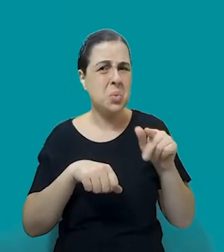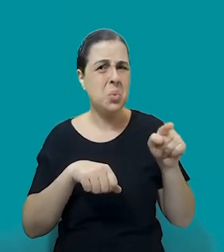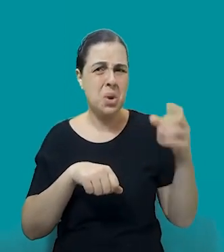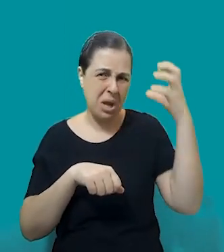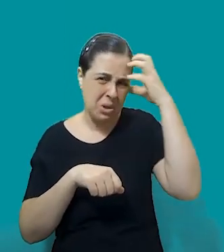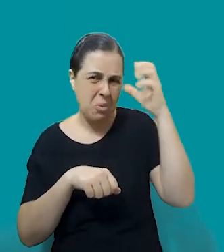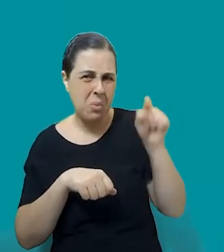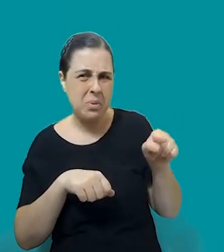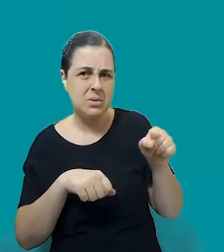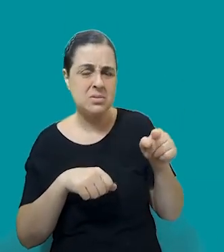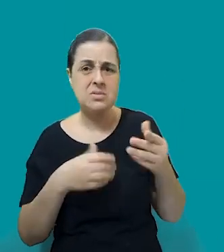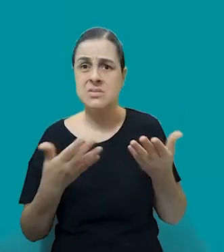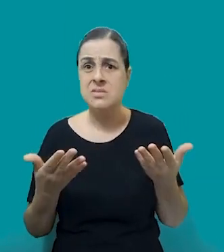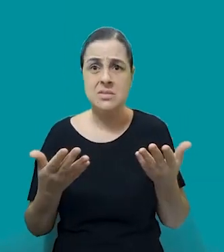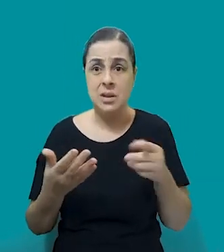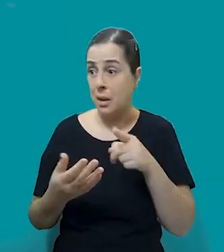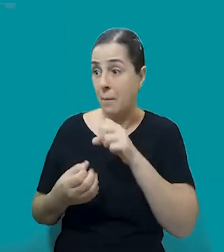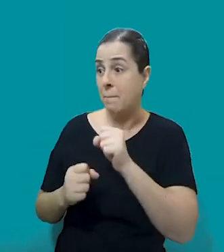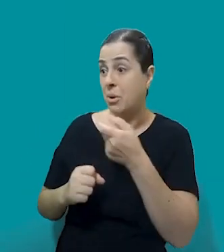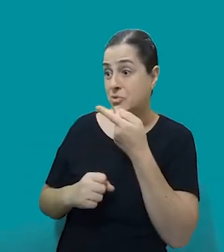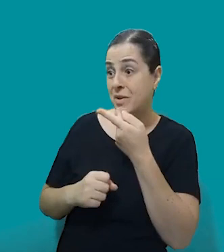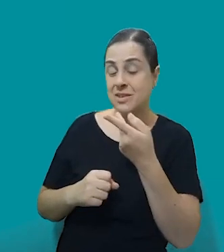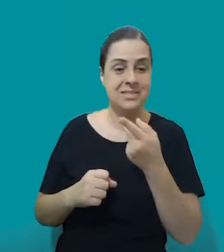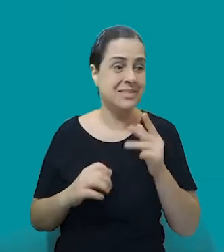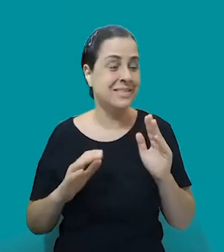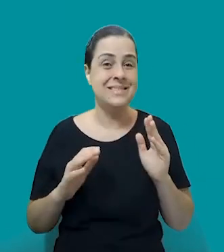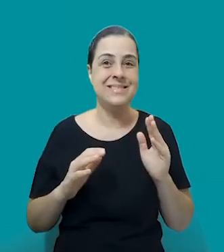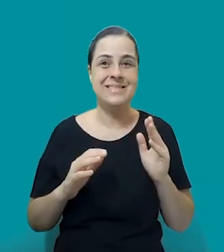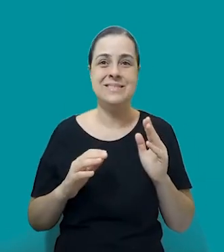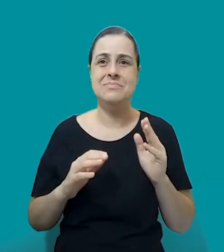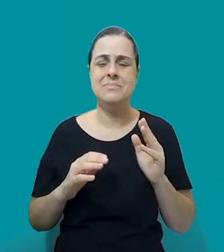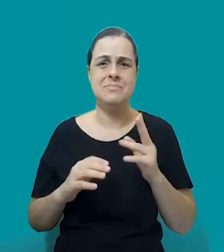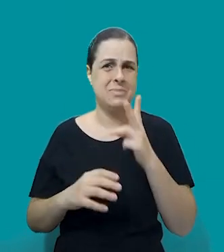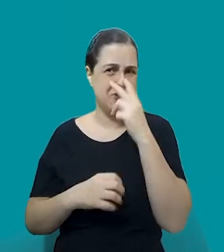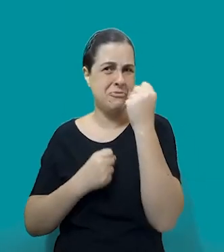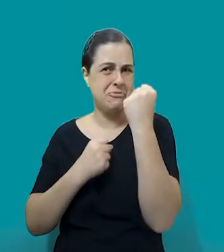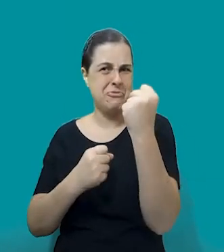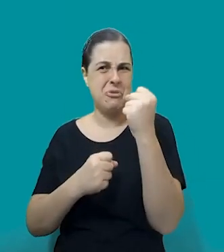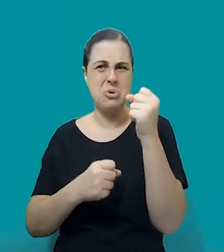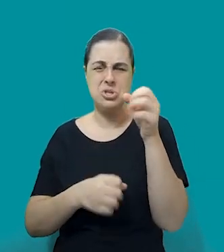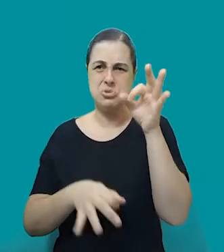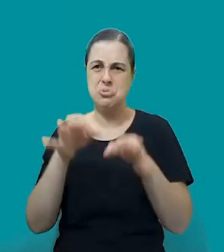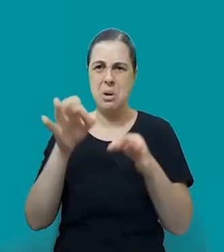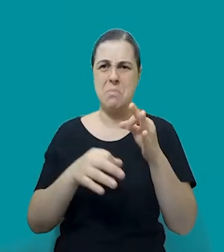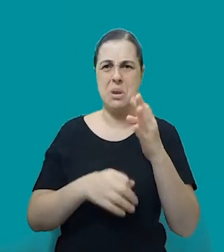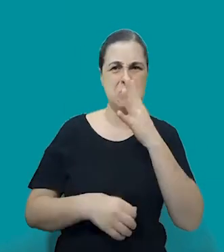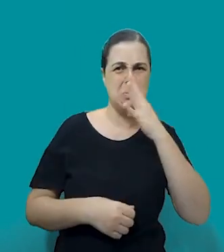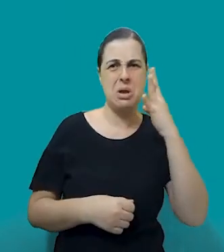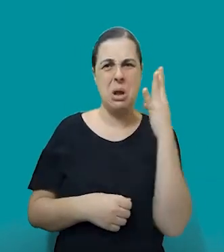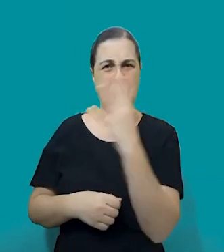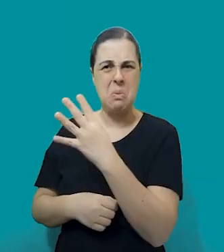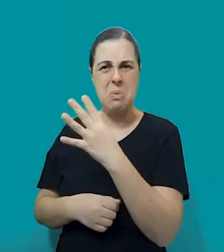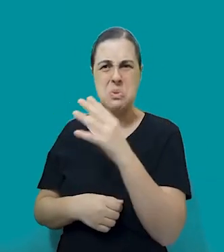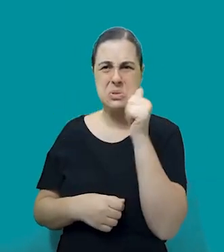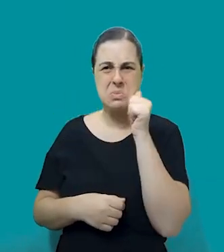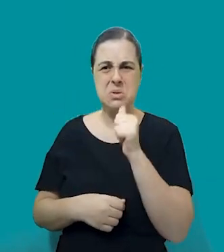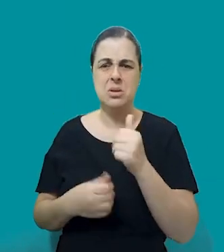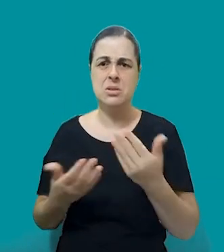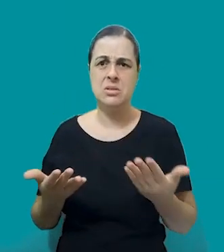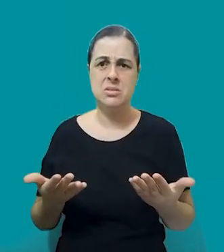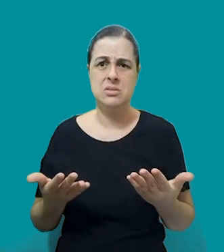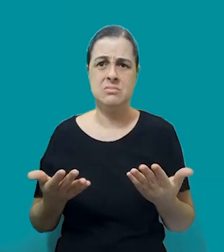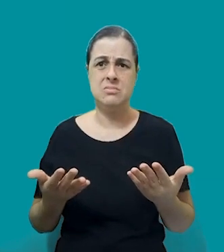Desculpa, pode falar, pode falar. Não, não, só ia falar isso, é muito forte esse julgamento sobre a mulher, né? A gente nunca tá